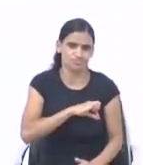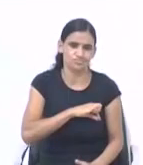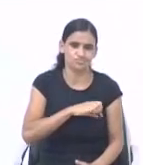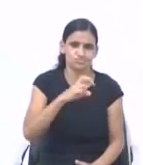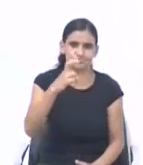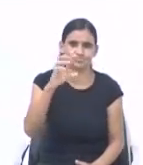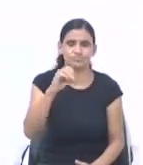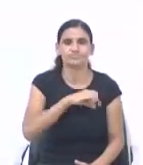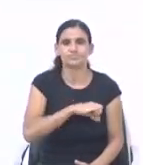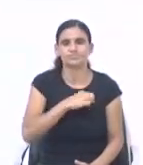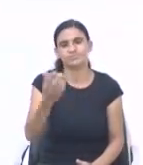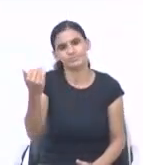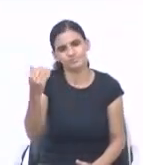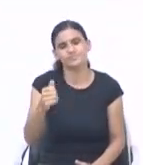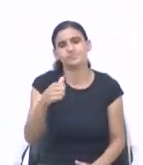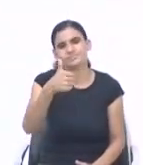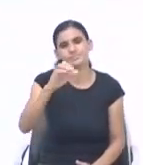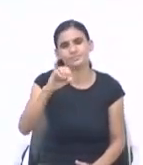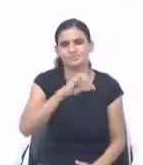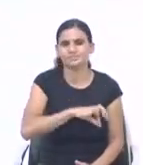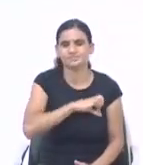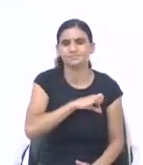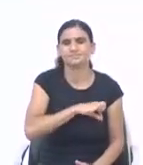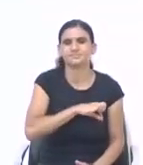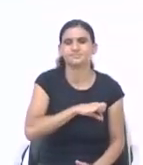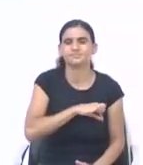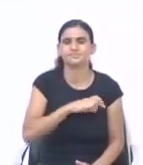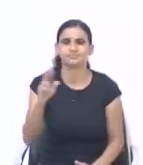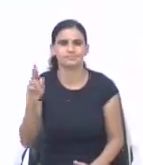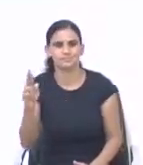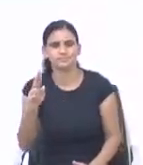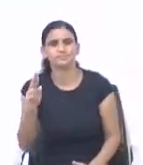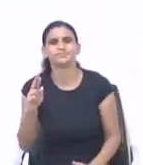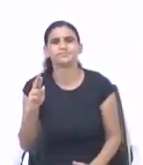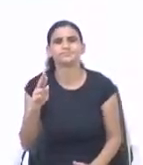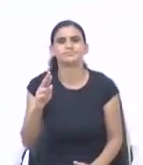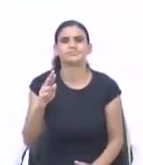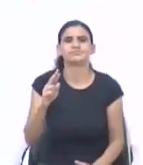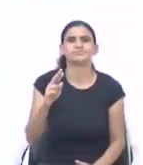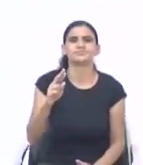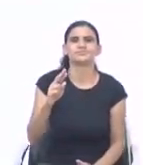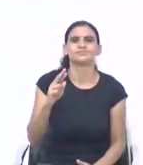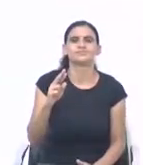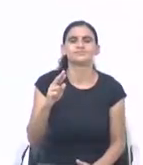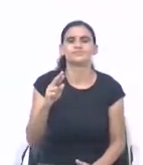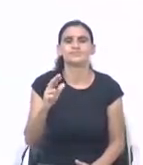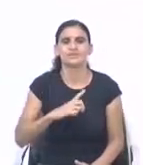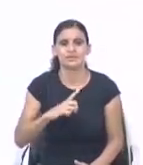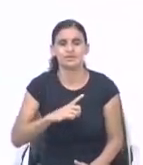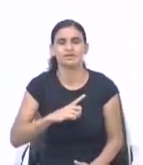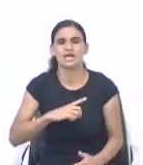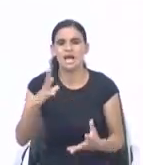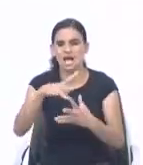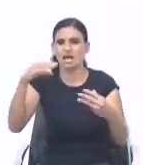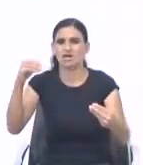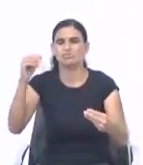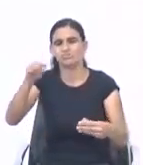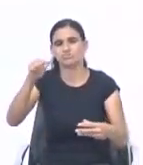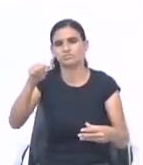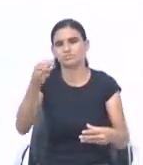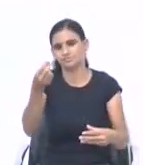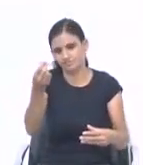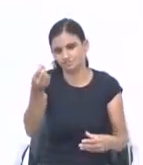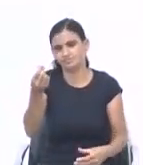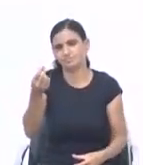mil reais. Se é dez mil. Ganhe almas com dez mil reais. Ou seja. Ganhe almas com o dinheiro que você tem. Porque quando estas.